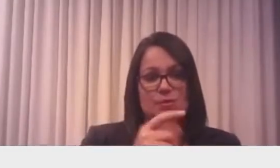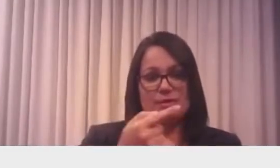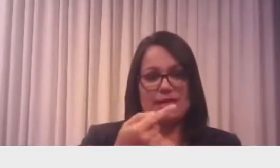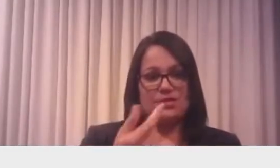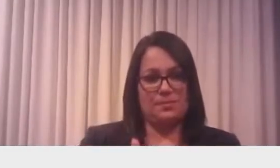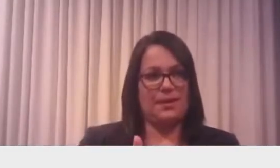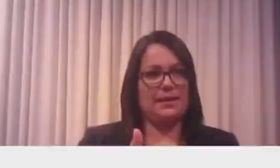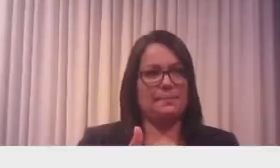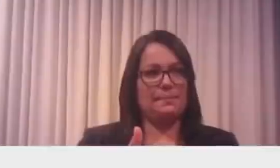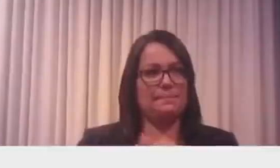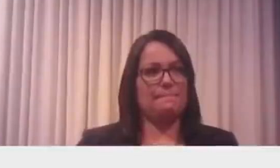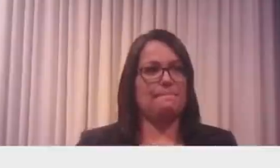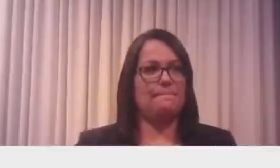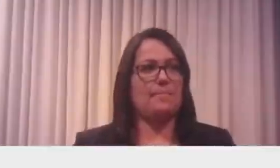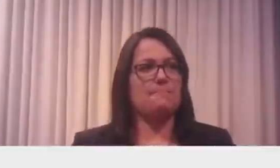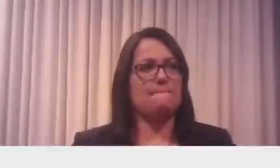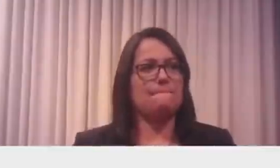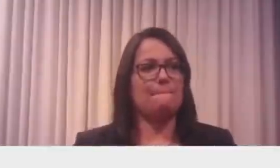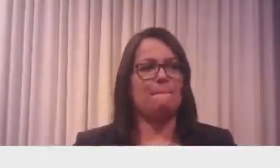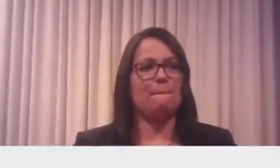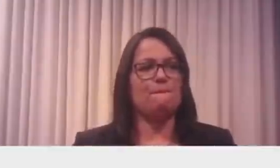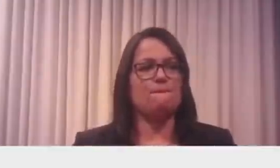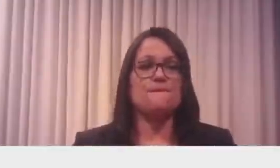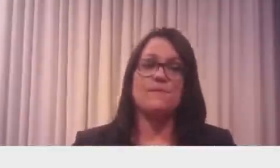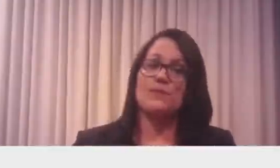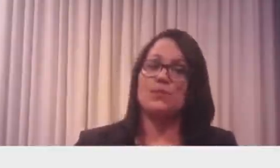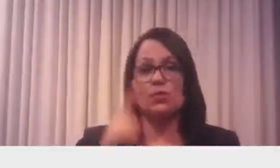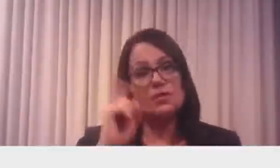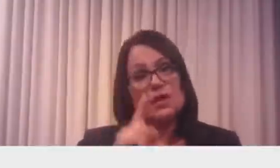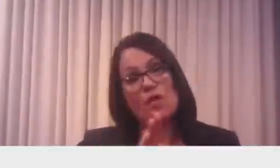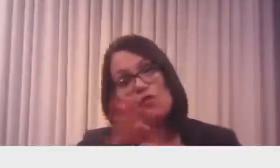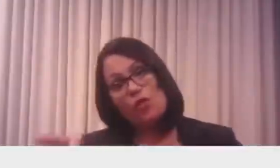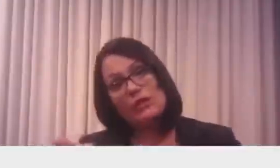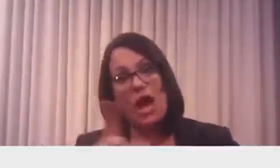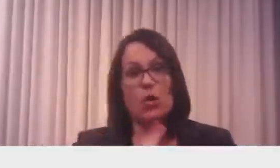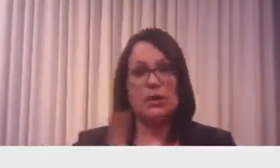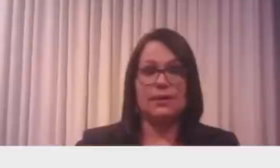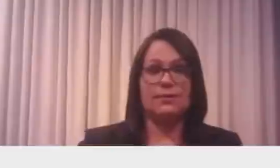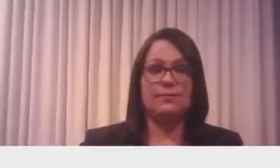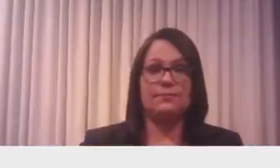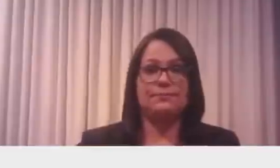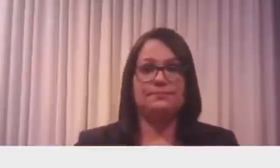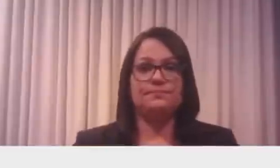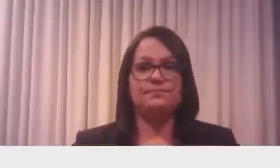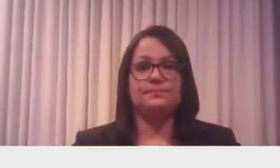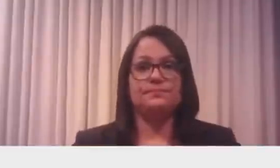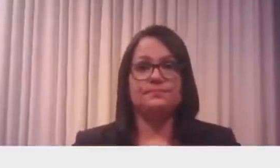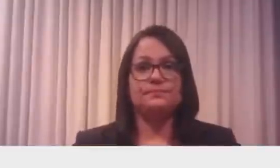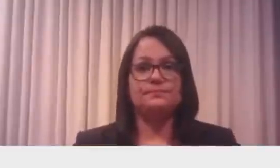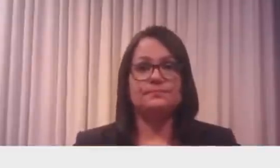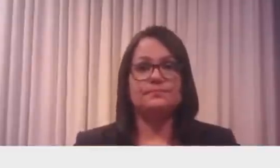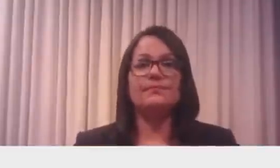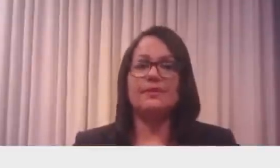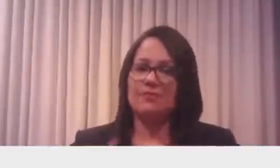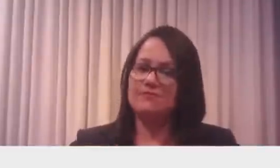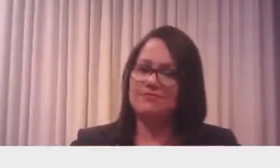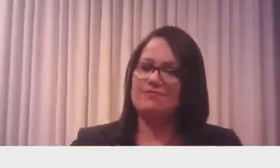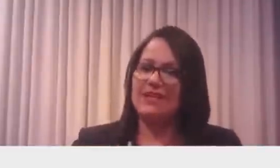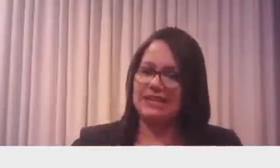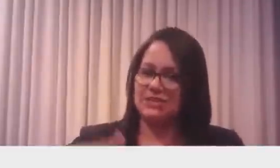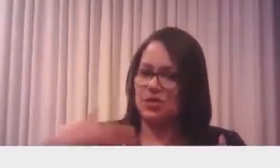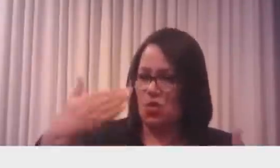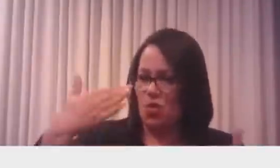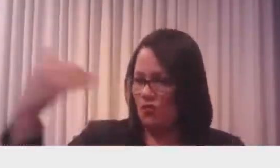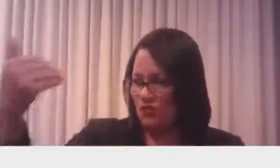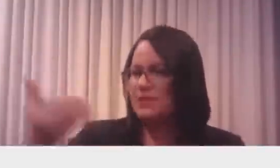Ok? Não sei se vou estar nesse primeiro dia, né? Se me entrevistar, não sei, mas, ficaria muito honrado se tivesse um convite